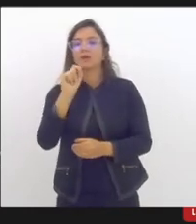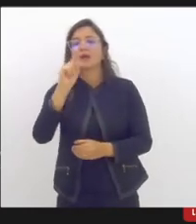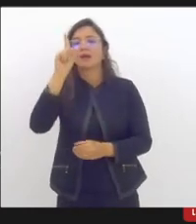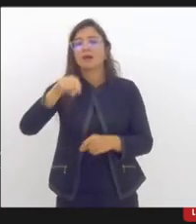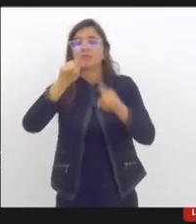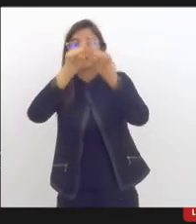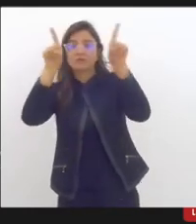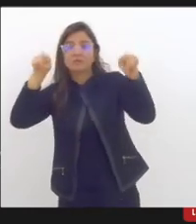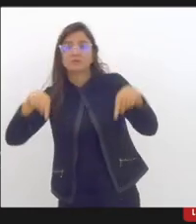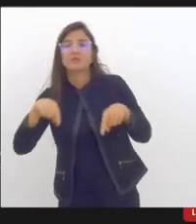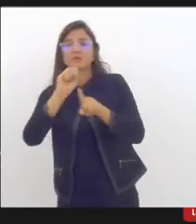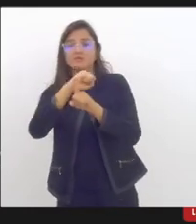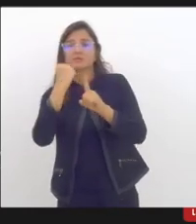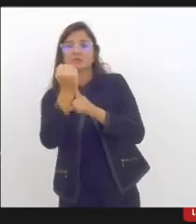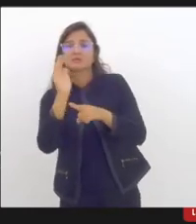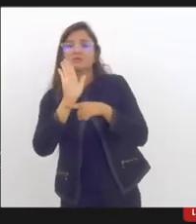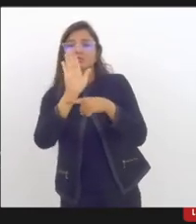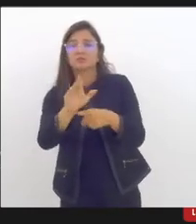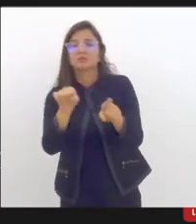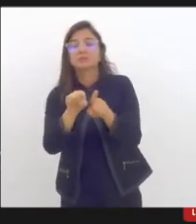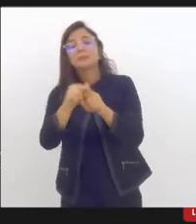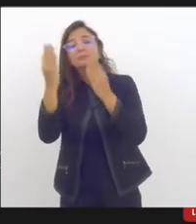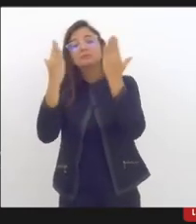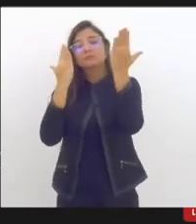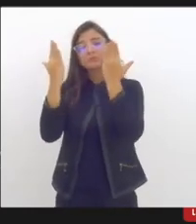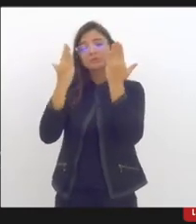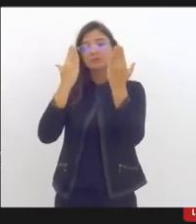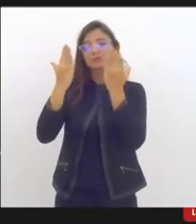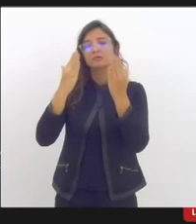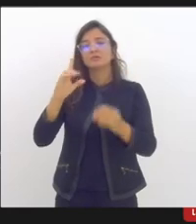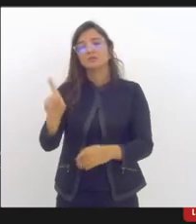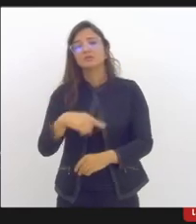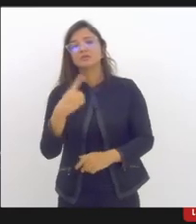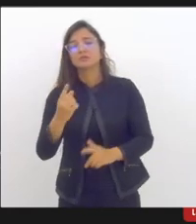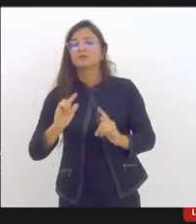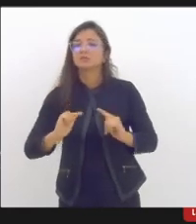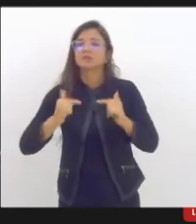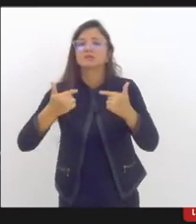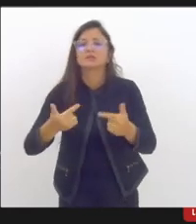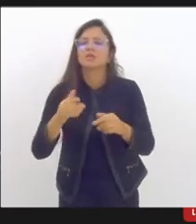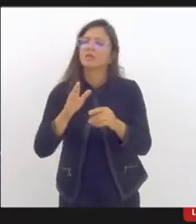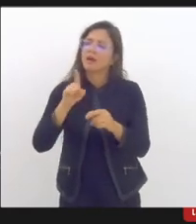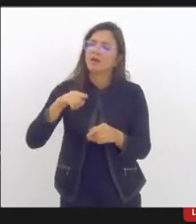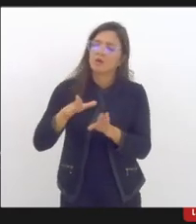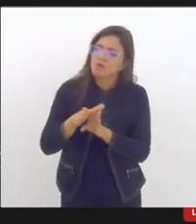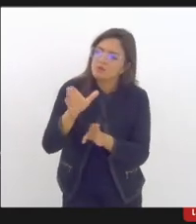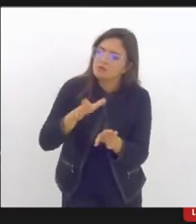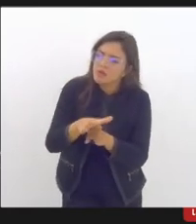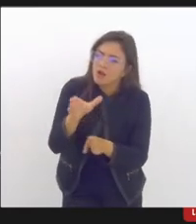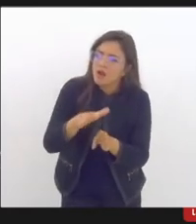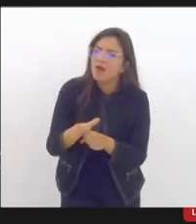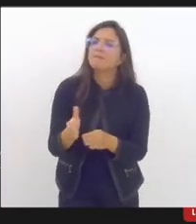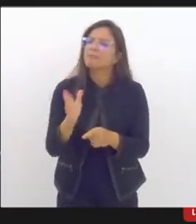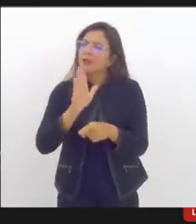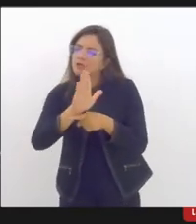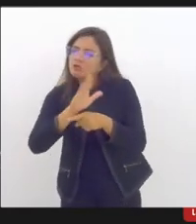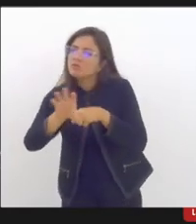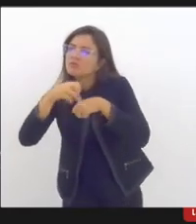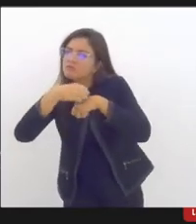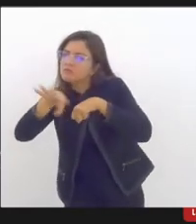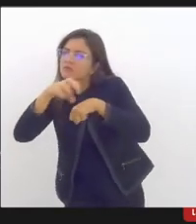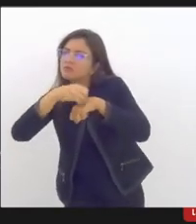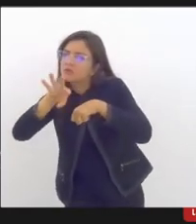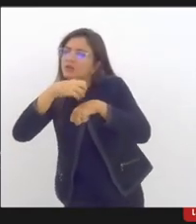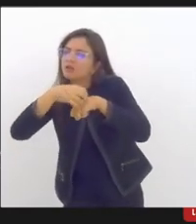serviço social e psicologia, né? Então, a gente atua prestando essa orientação, esse assessoramento, esse suporte